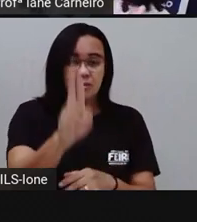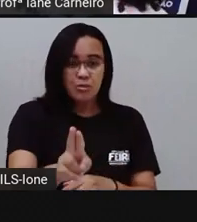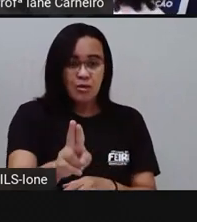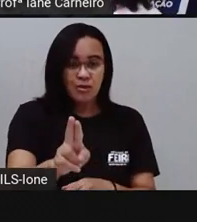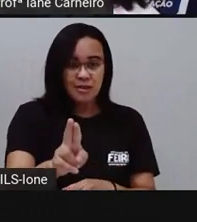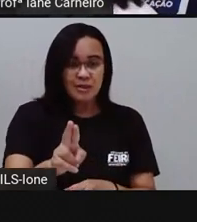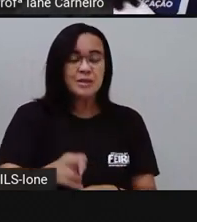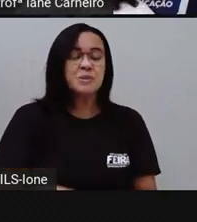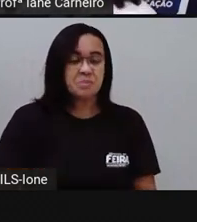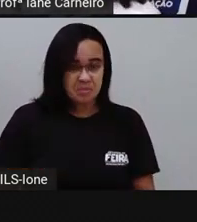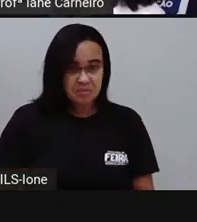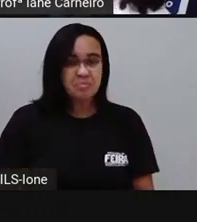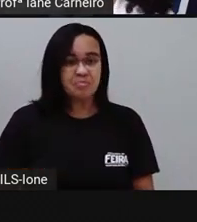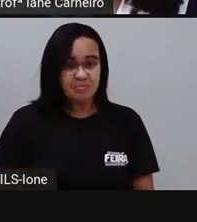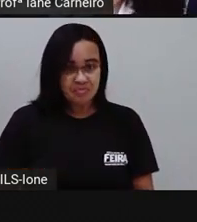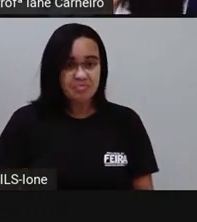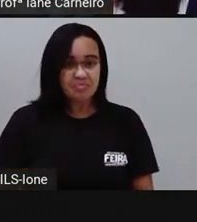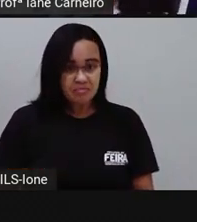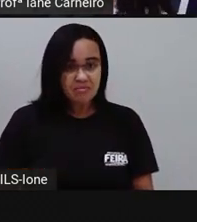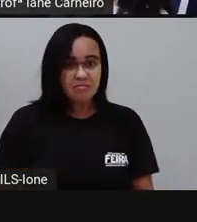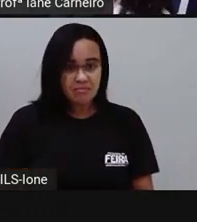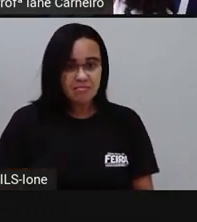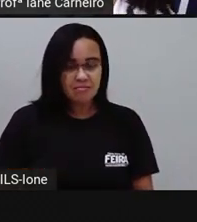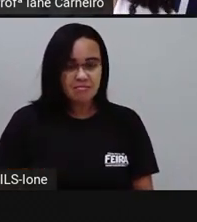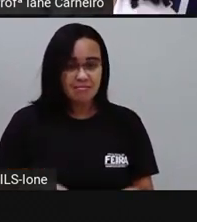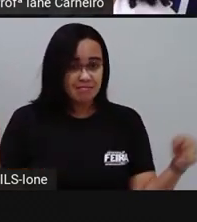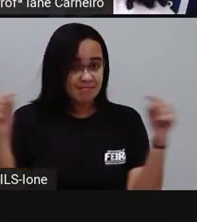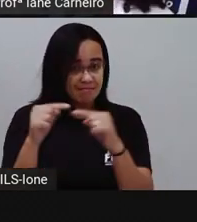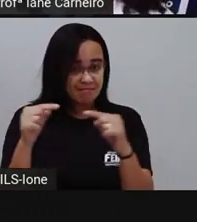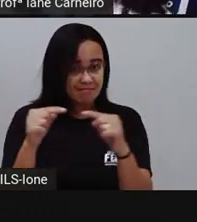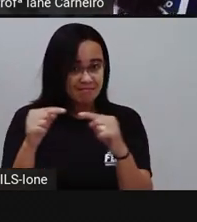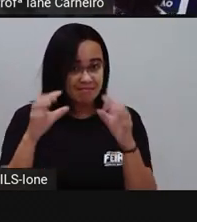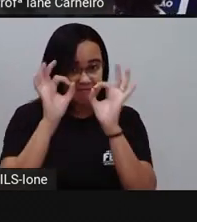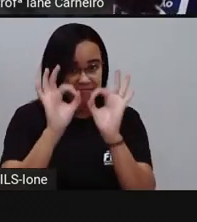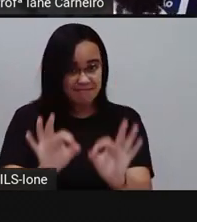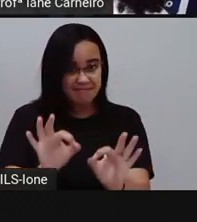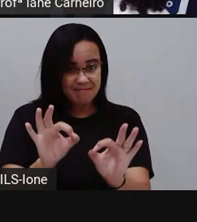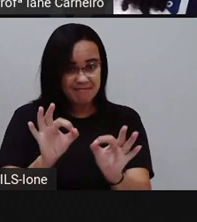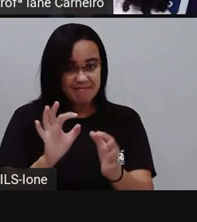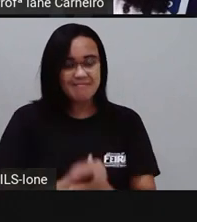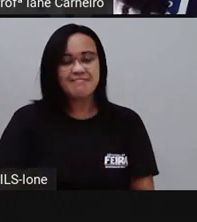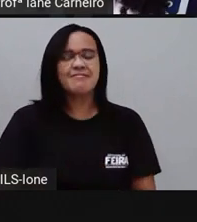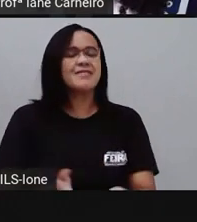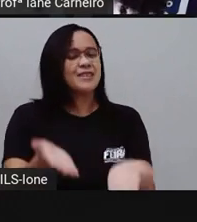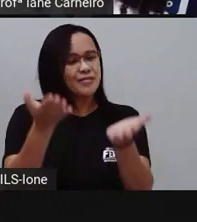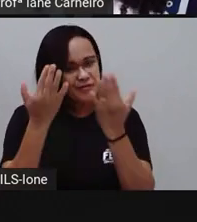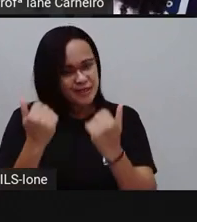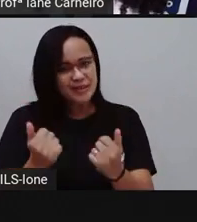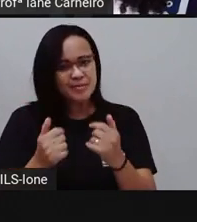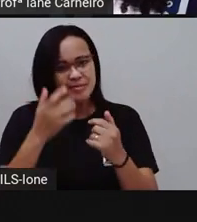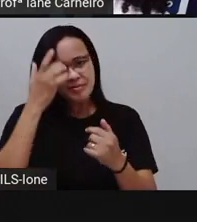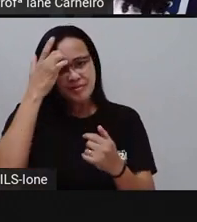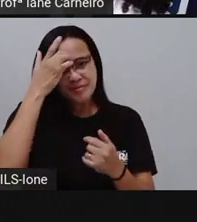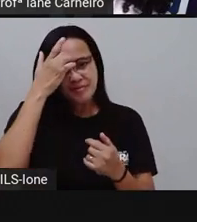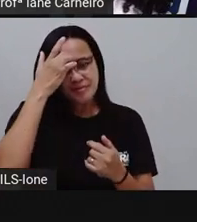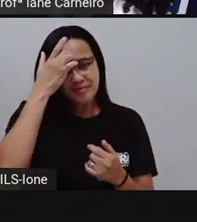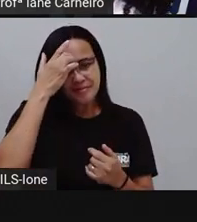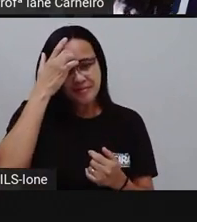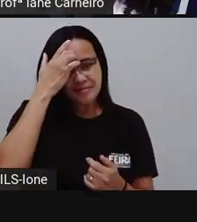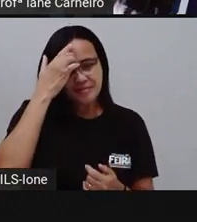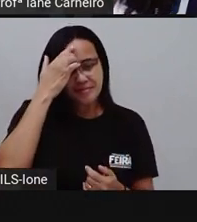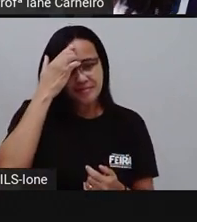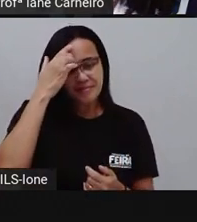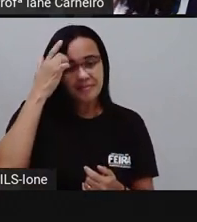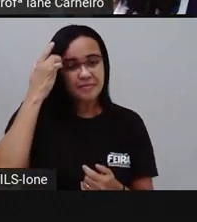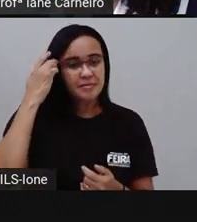a sua resposta bem completinha, né? Então vamos lá? Então olha só a pergunta. O